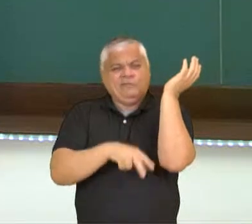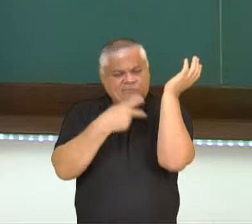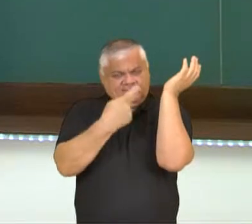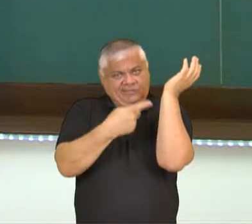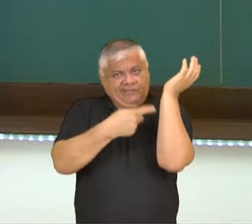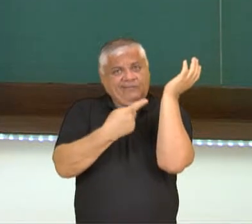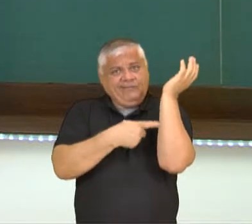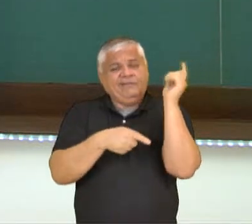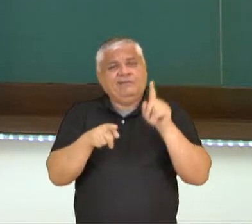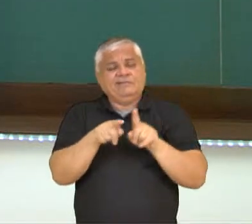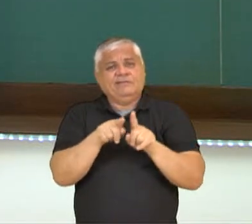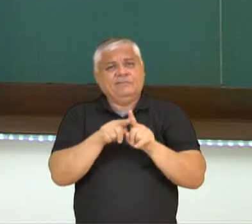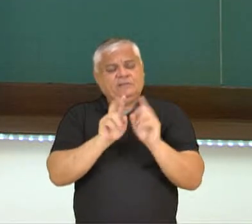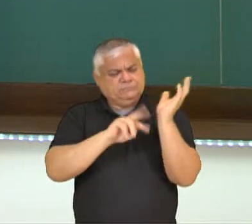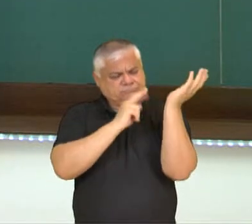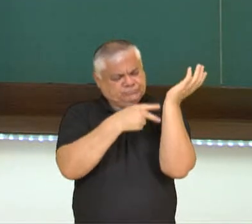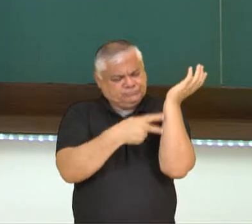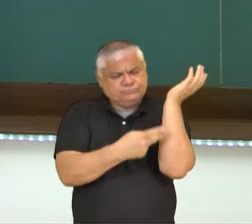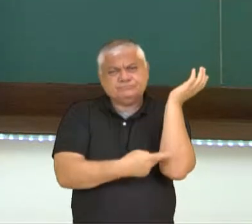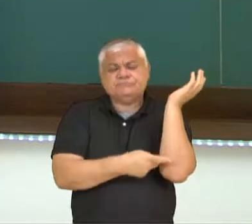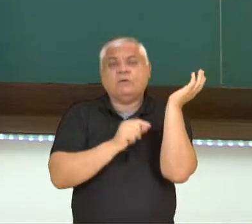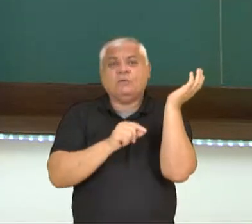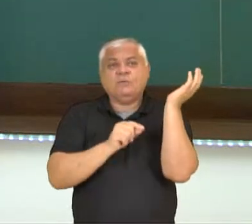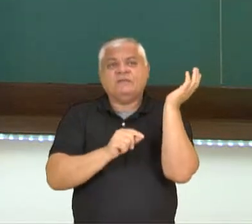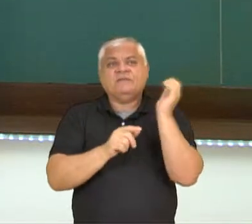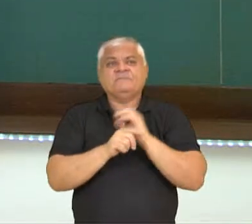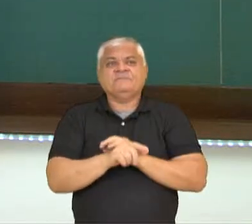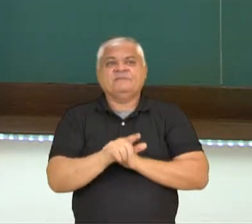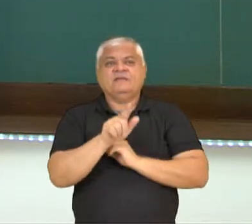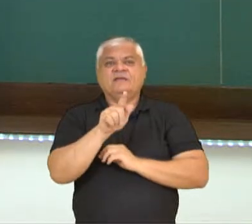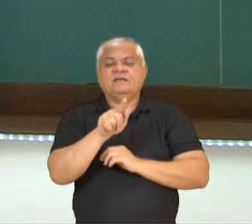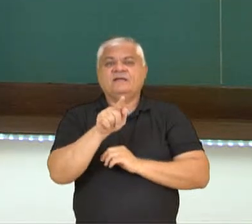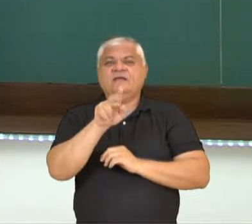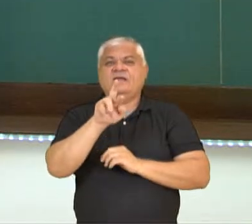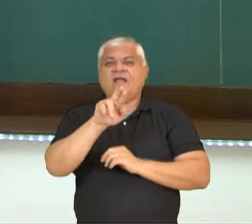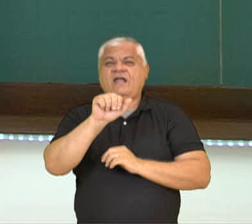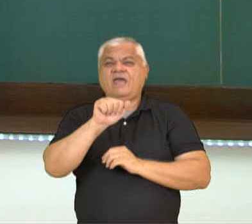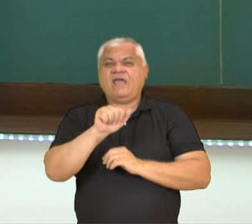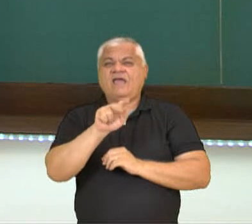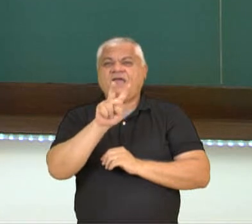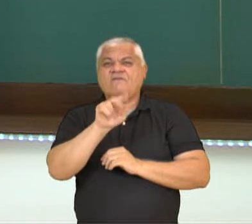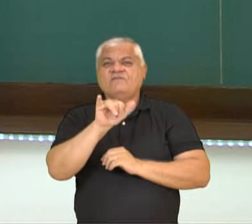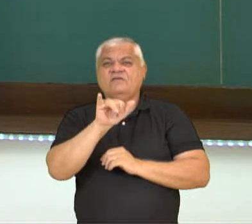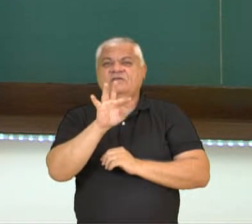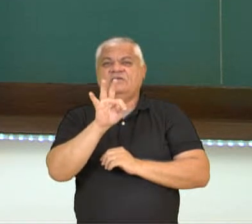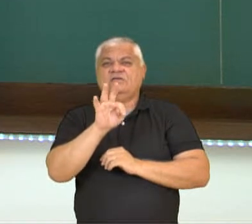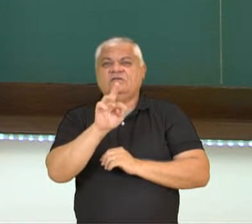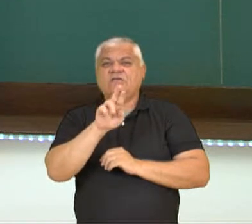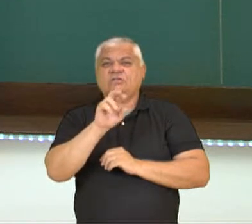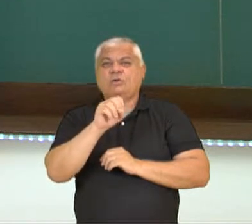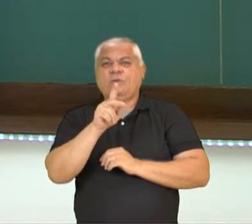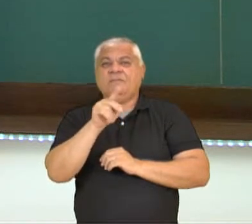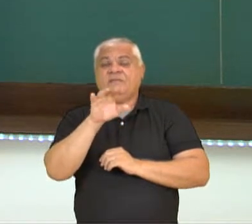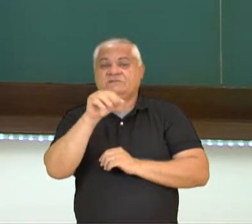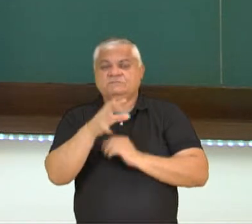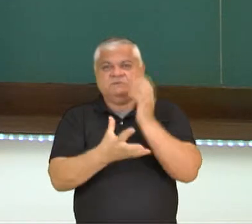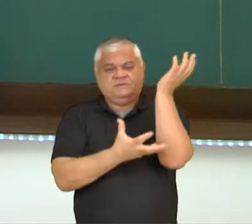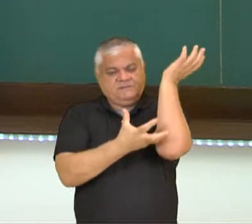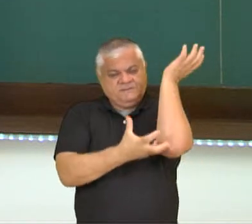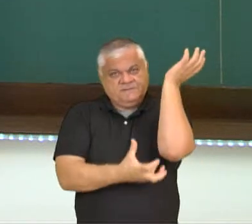então, por conta da ação dos hormônios, é o gravitropismo, que é a resposta da planta à gravidade.